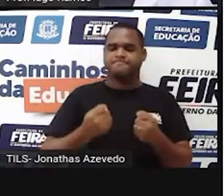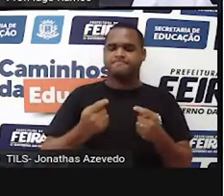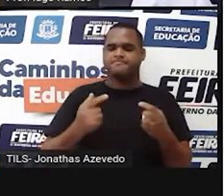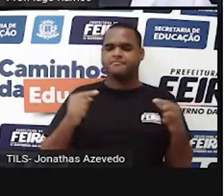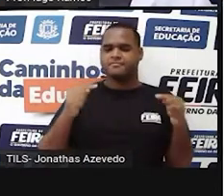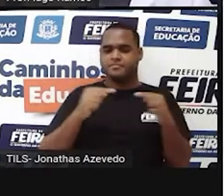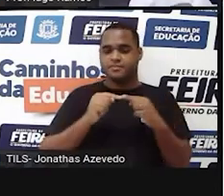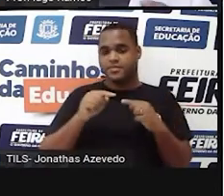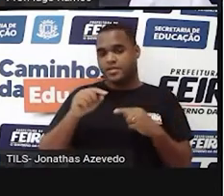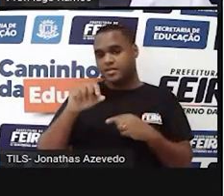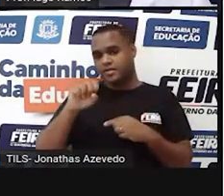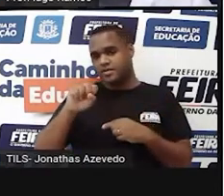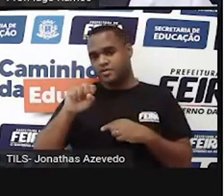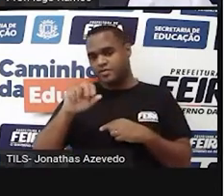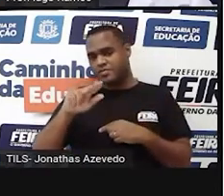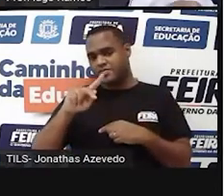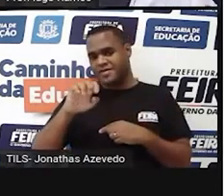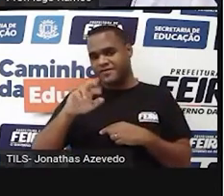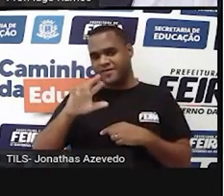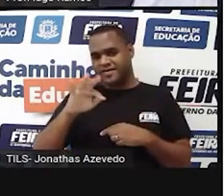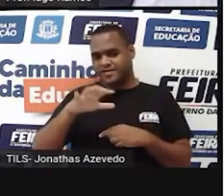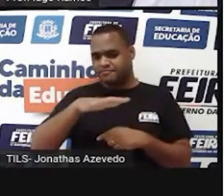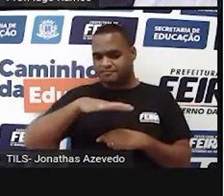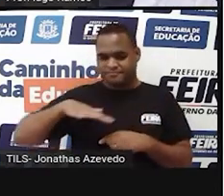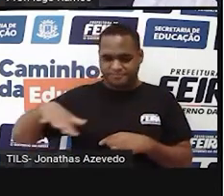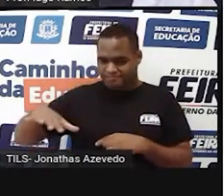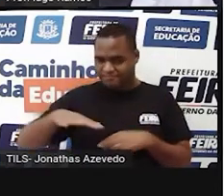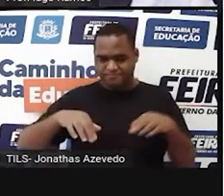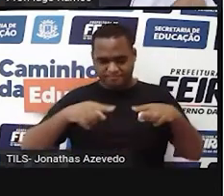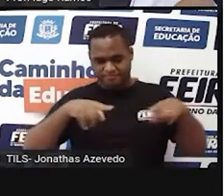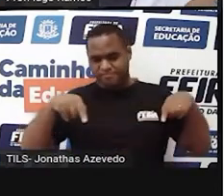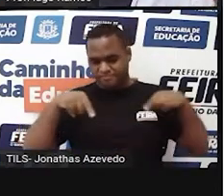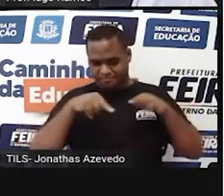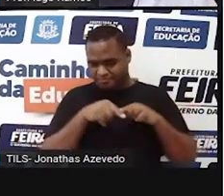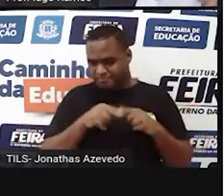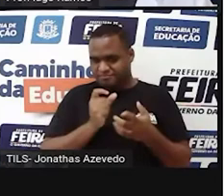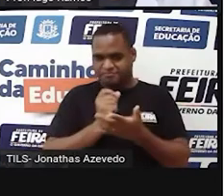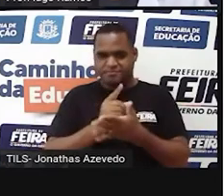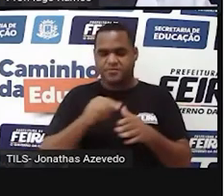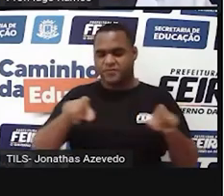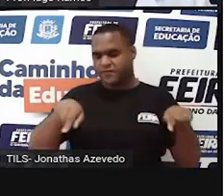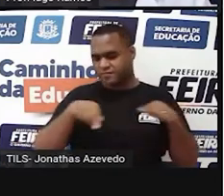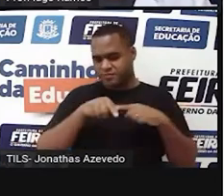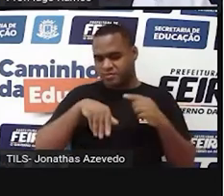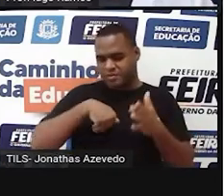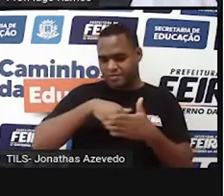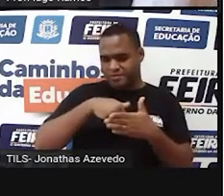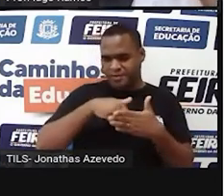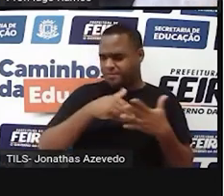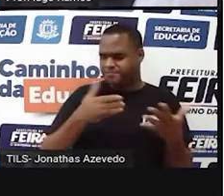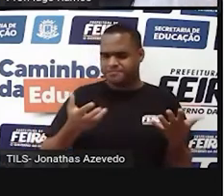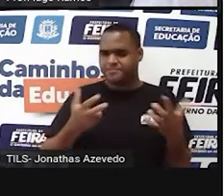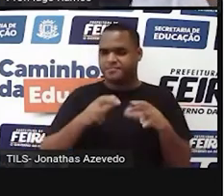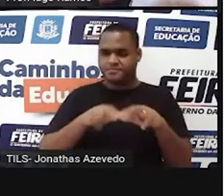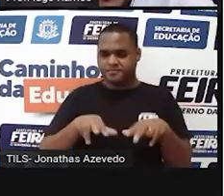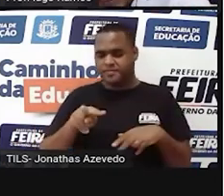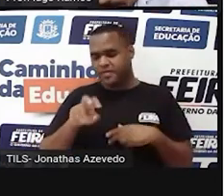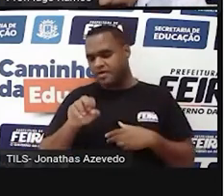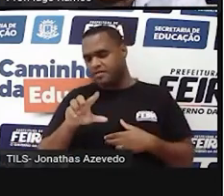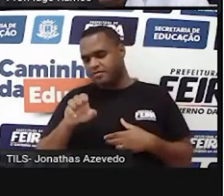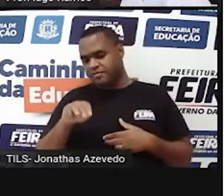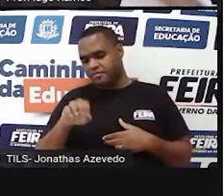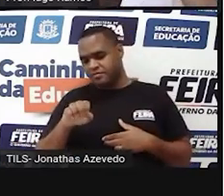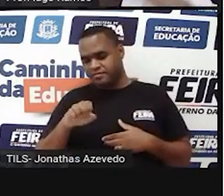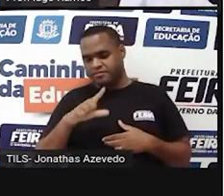Superfície, que é a área, né? A área de um terreno, a área de um campo de futebol. E tem o volume.